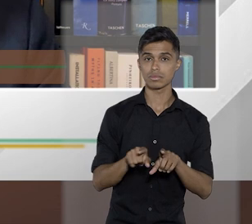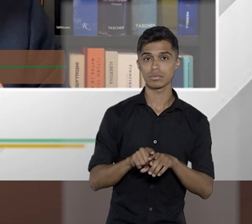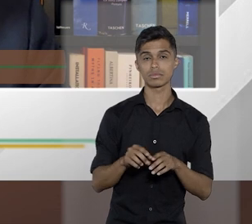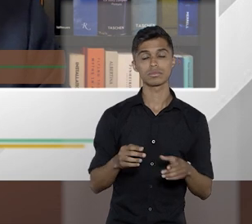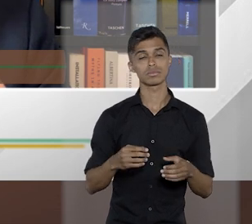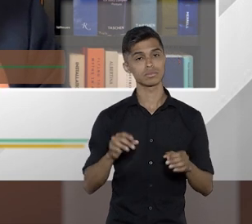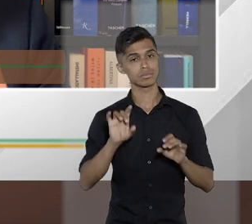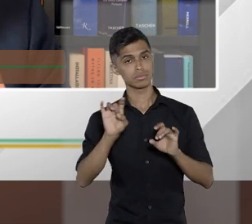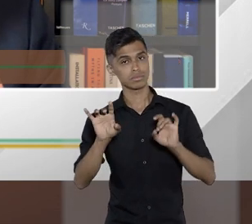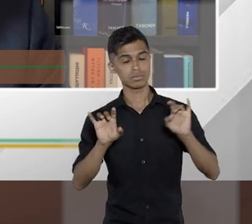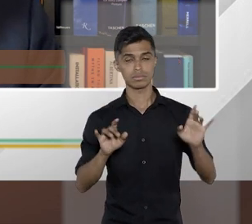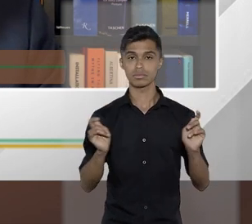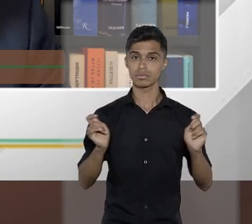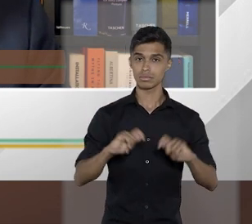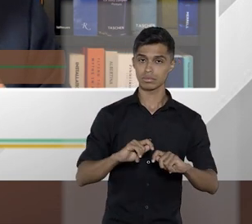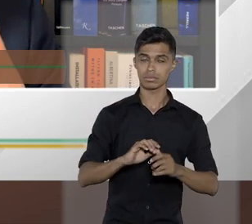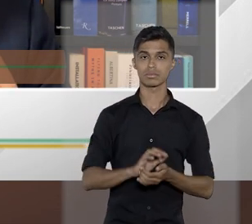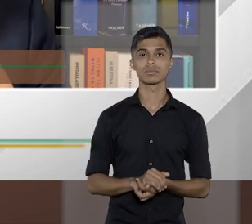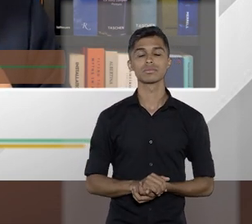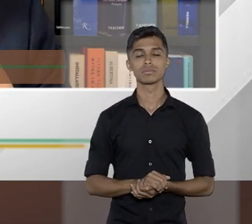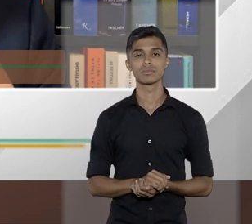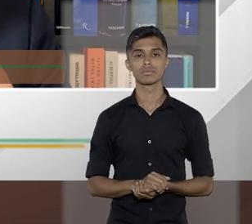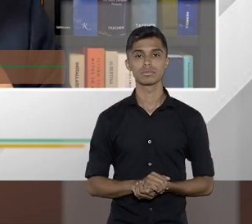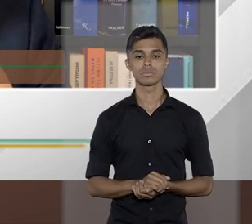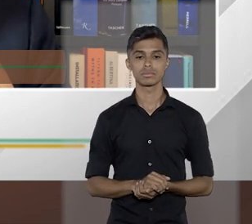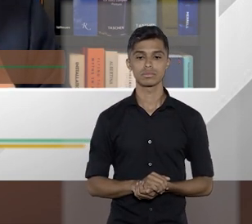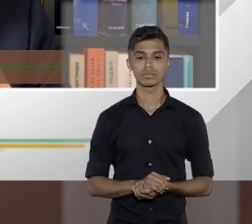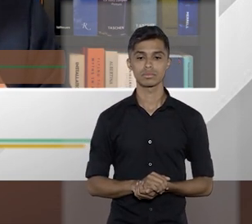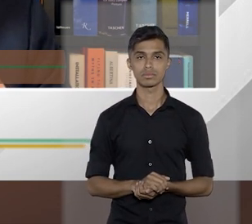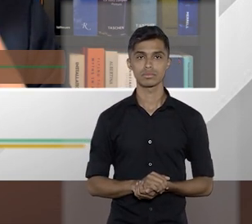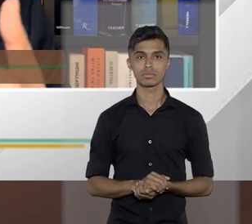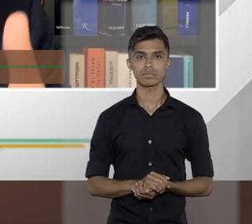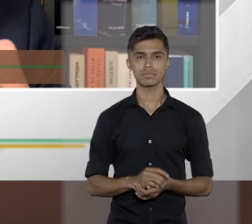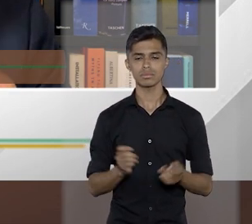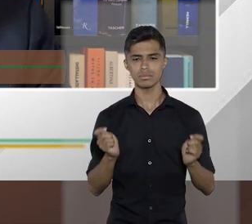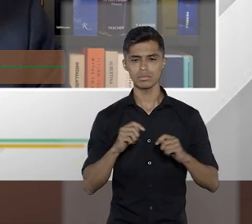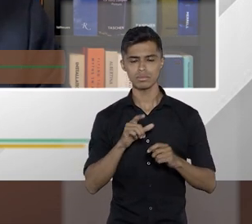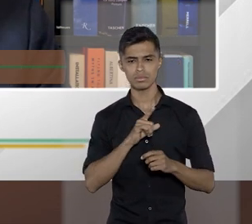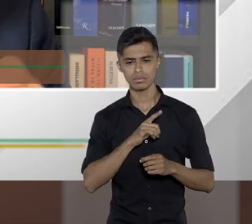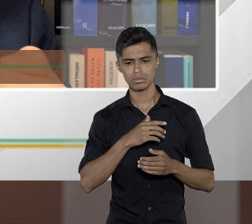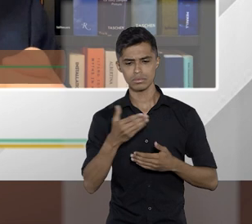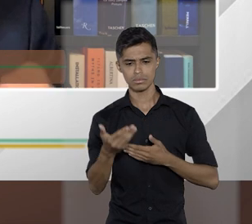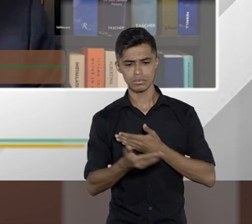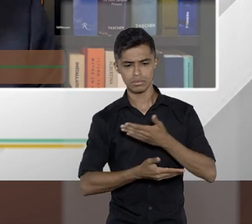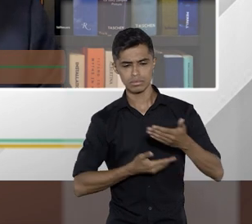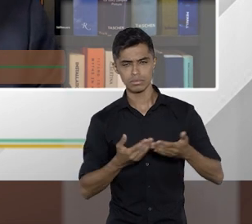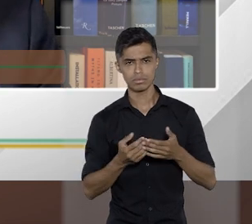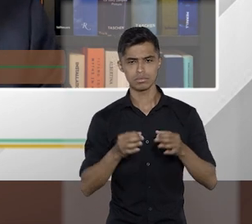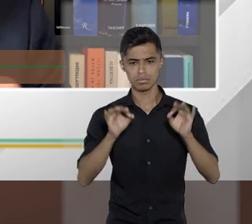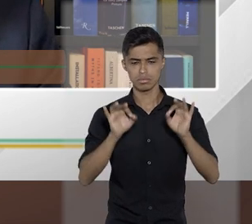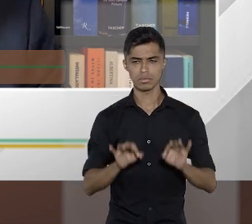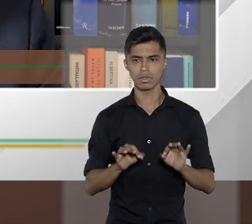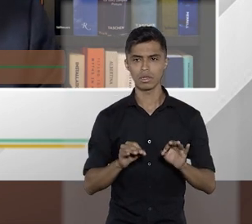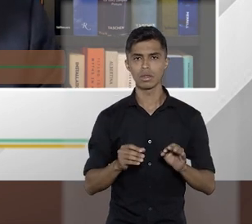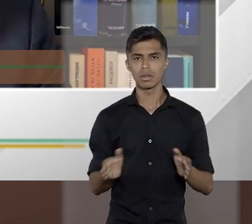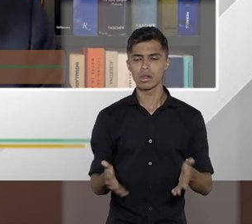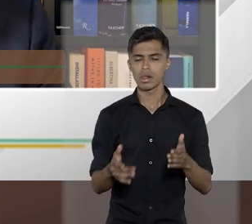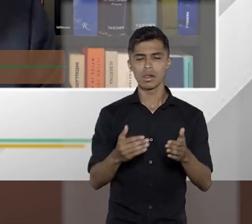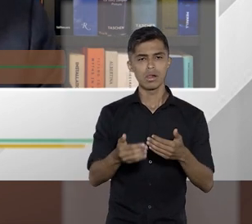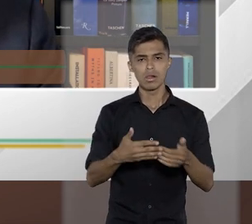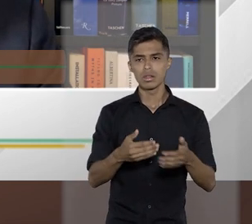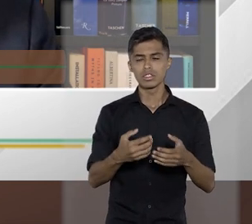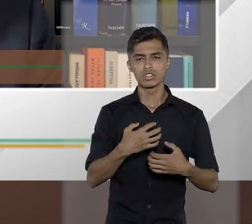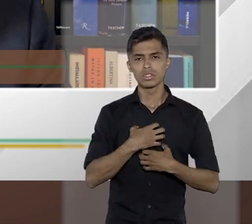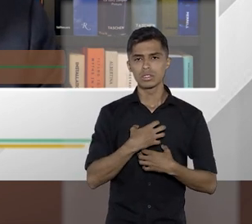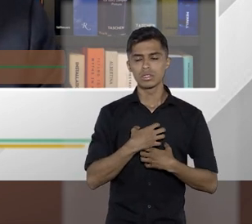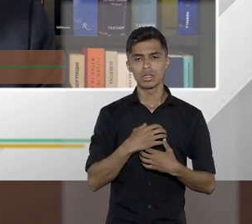esses elementos mínimos de eficiência e urbanidade e motivação de qualquer ato